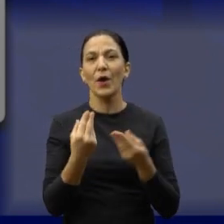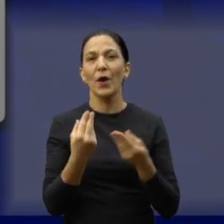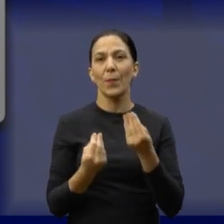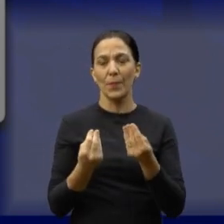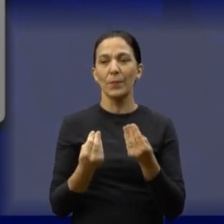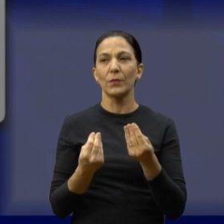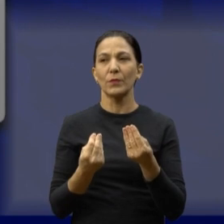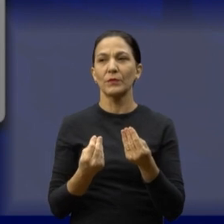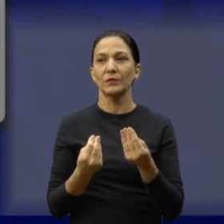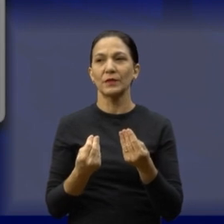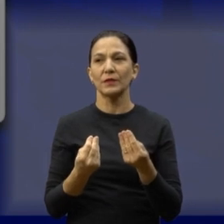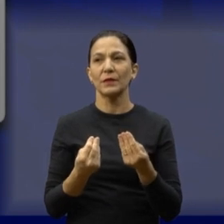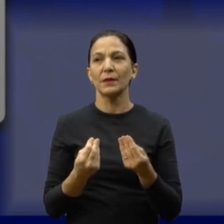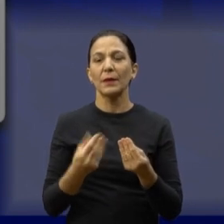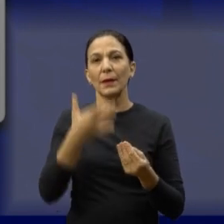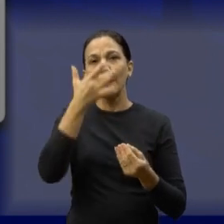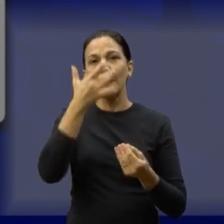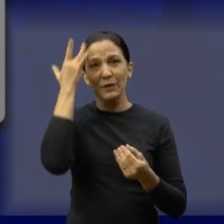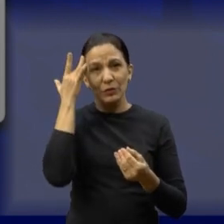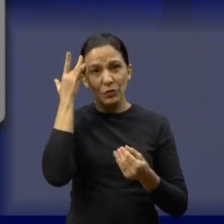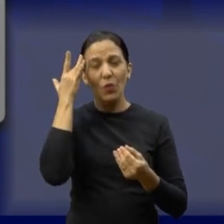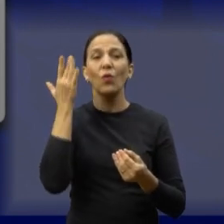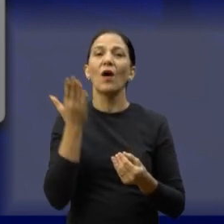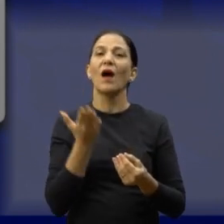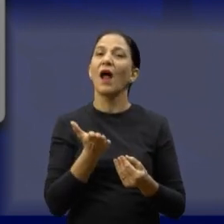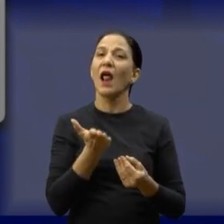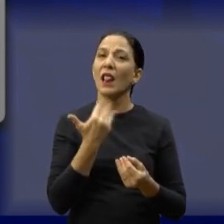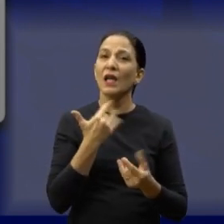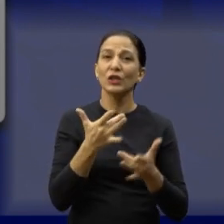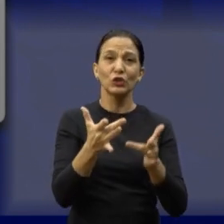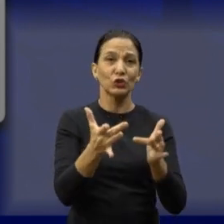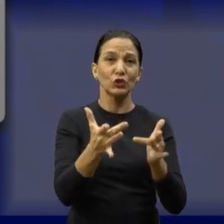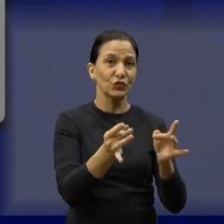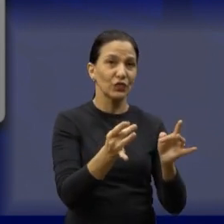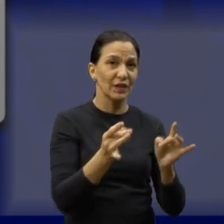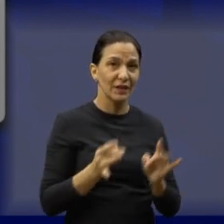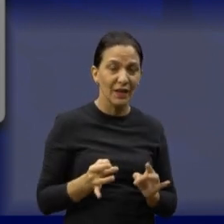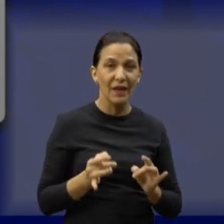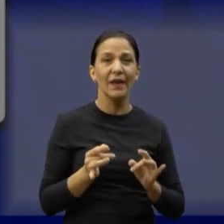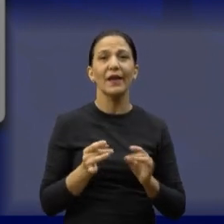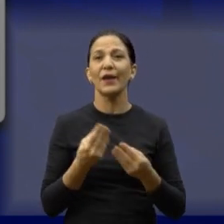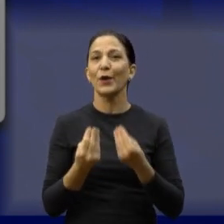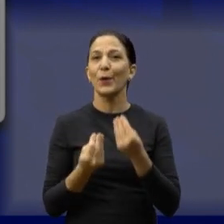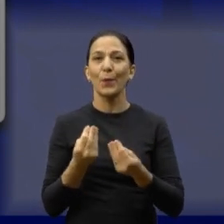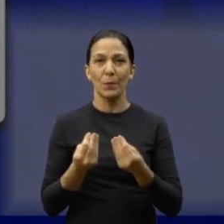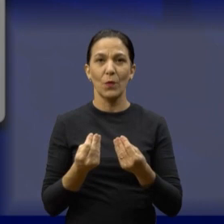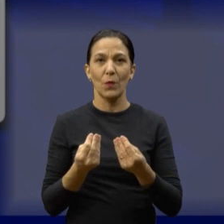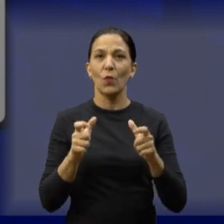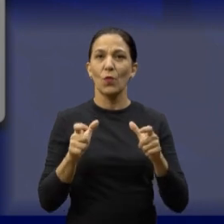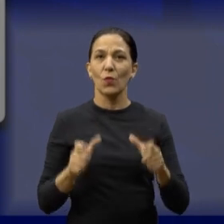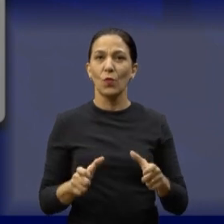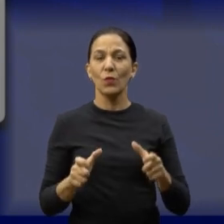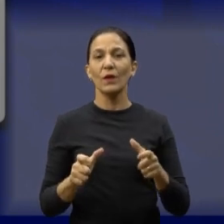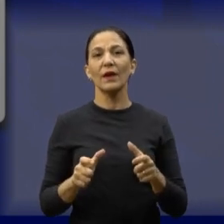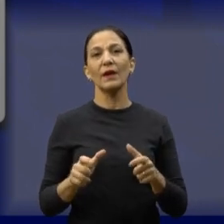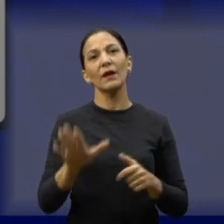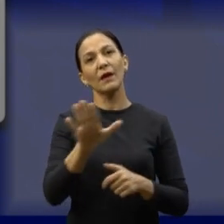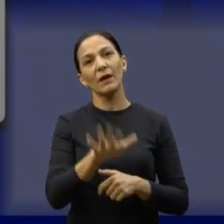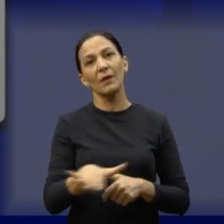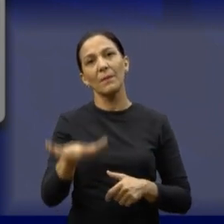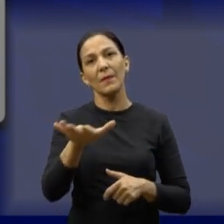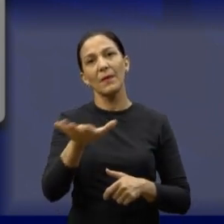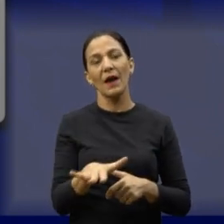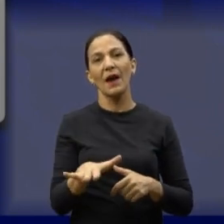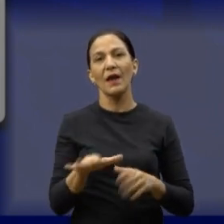ambulantes, né, colocar ali um carrinho de lanche para atender a família, para se tornar aquele espaço, um espaço